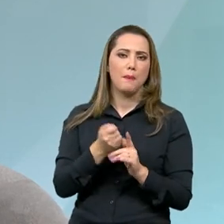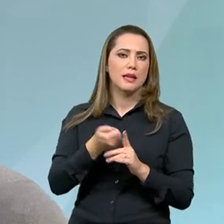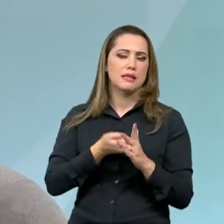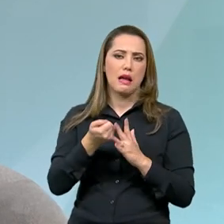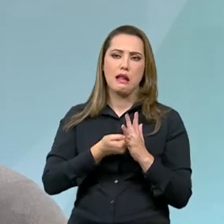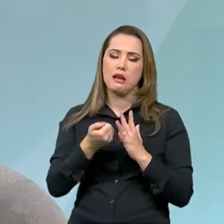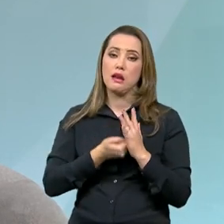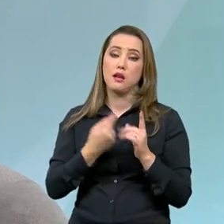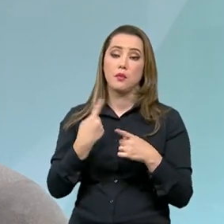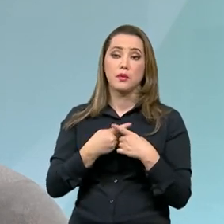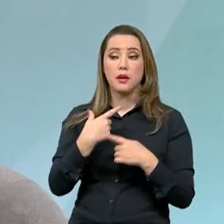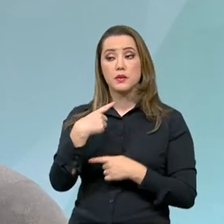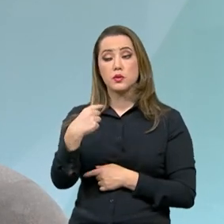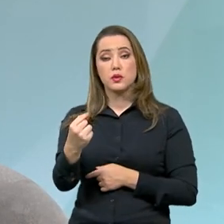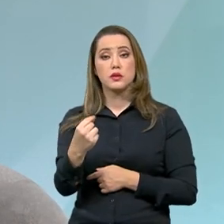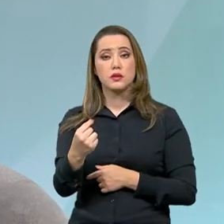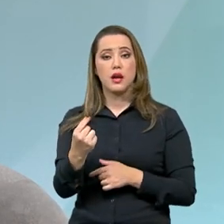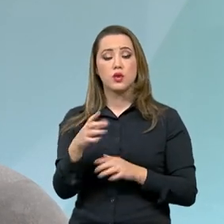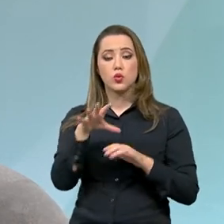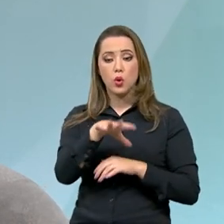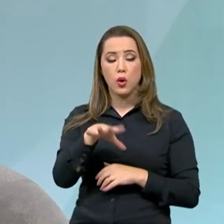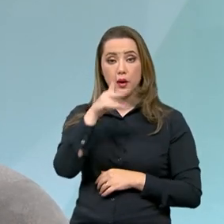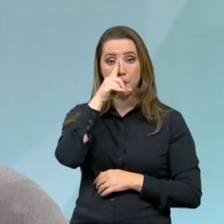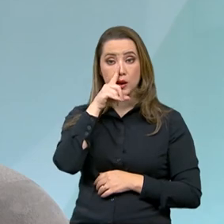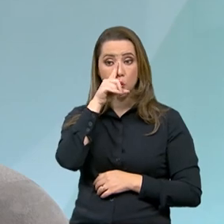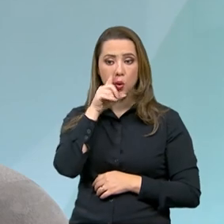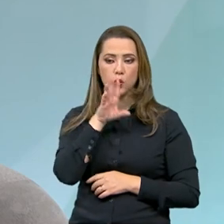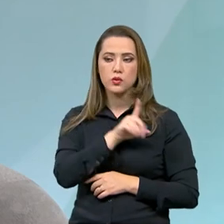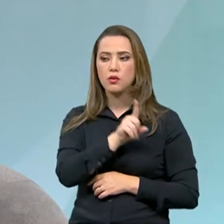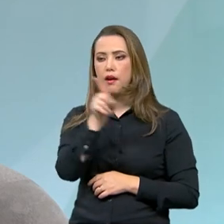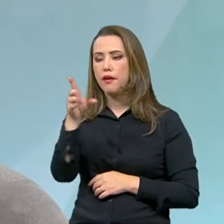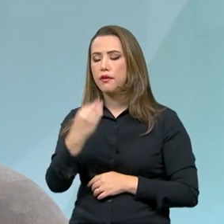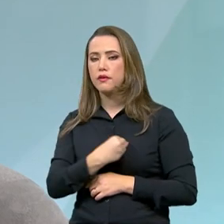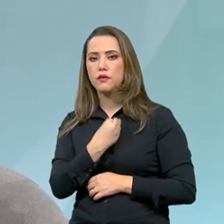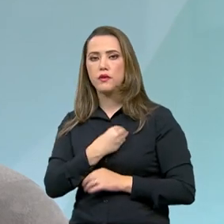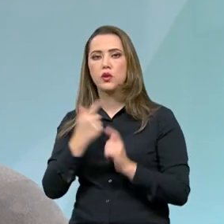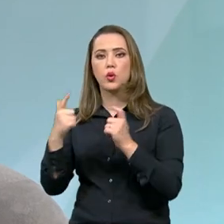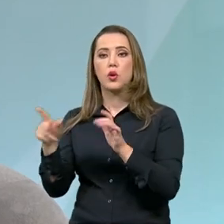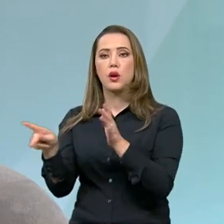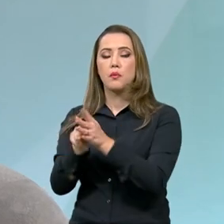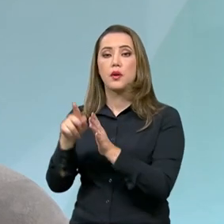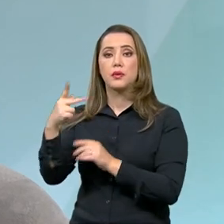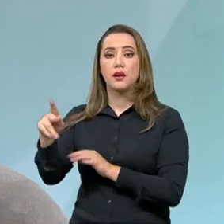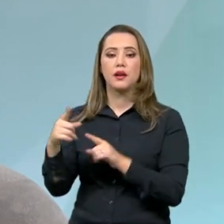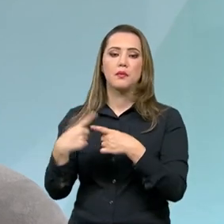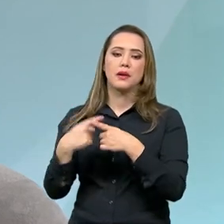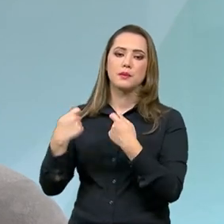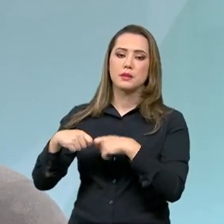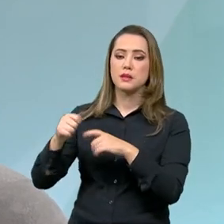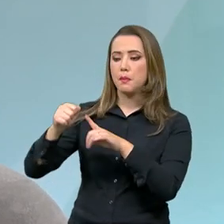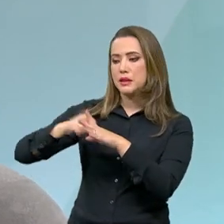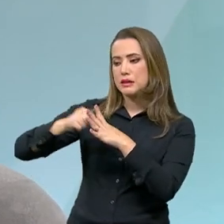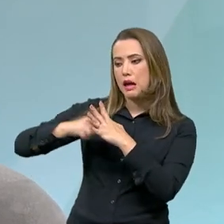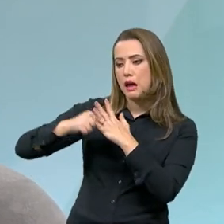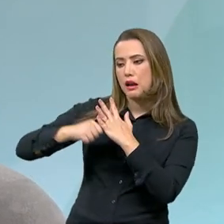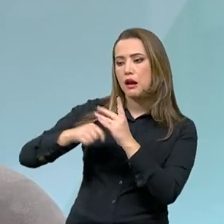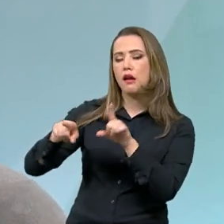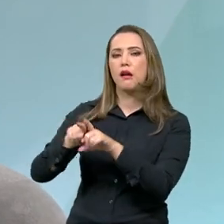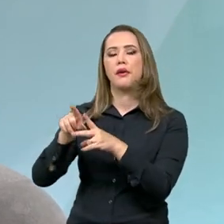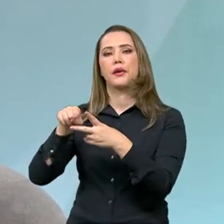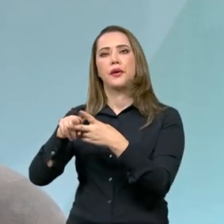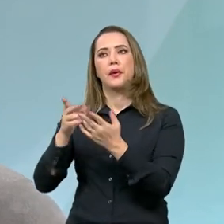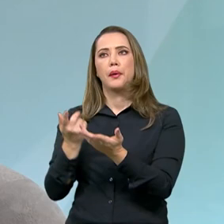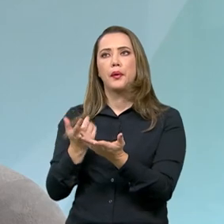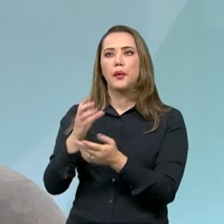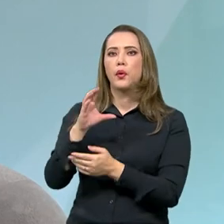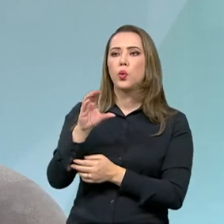parcela, porque a pessoa sai, por exemplo, de uma área de risco, vai morar num imóvel que é dela, mas ela tem que pagar aquela parcela, só que também tem que pagar o condomínio,